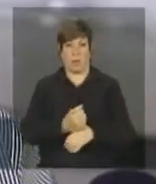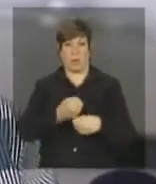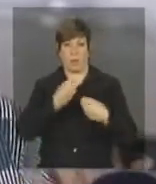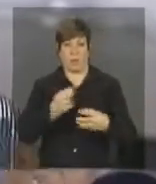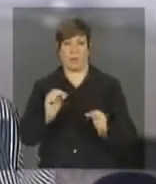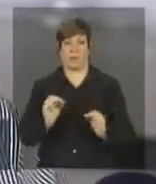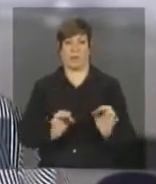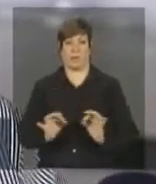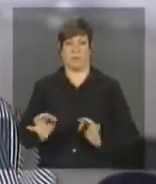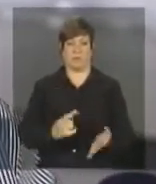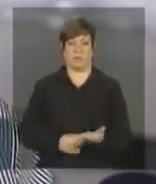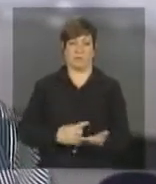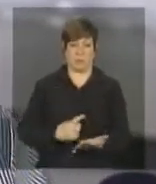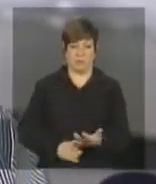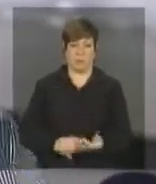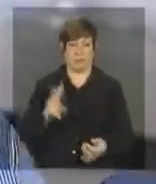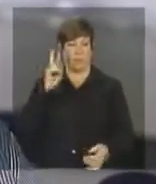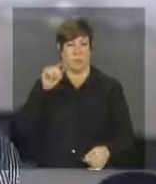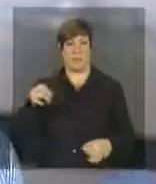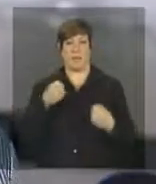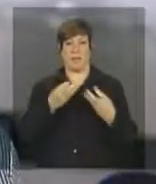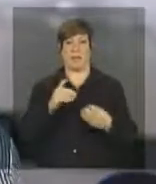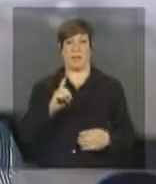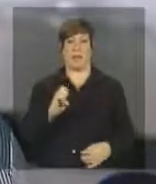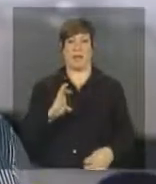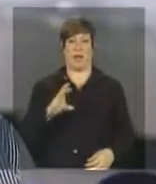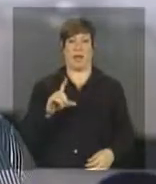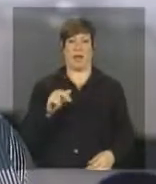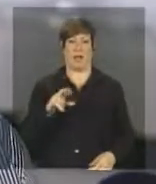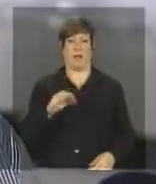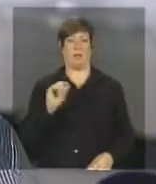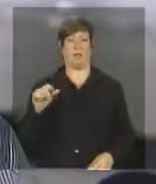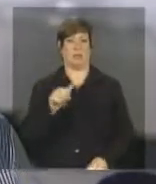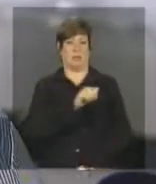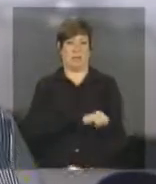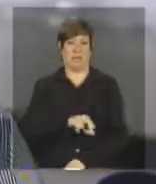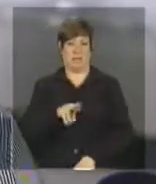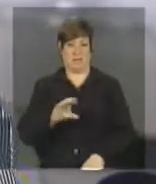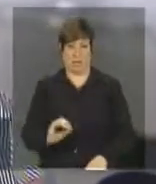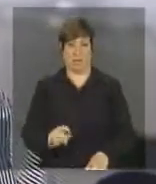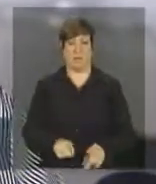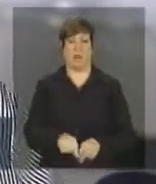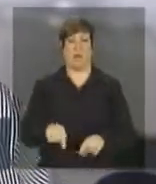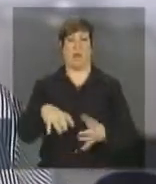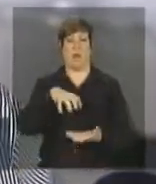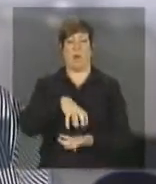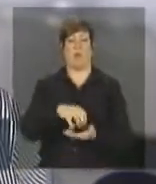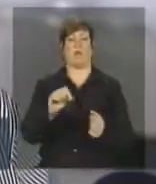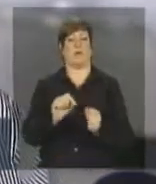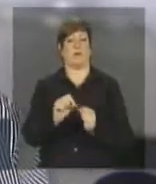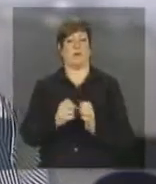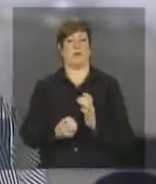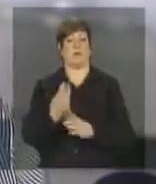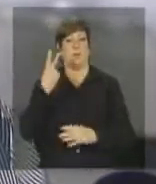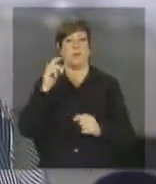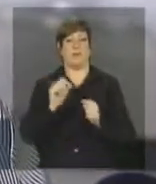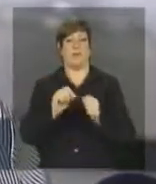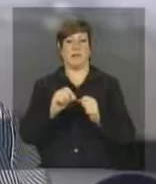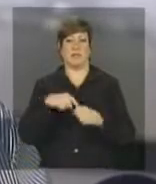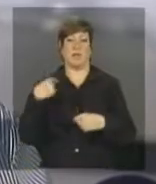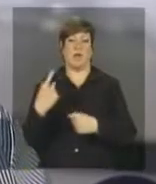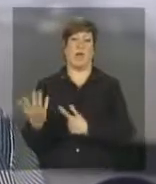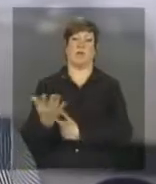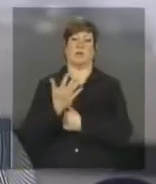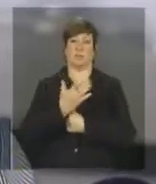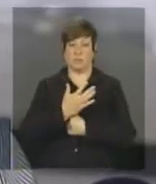internacional sobre a declaração do Rio, que é o papel da comissão vocês se lembram que a comissão foi criada para mobilizar e nos ajudar